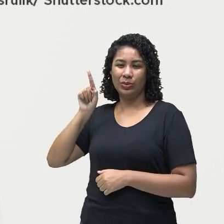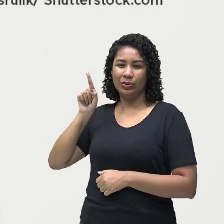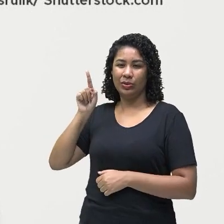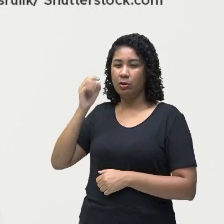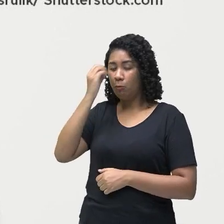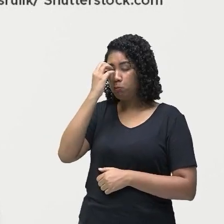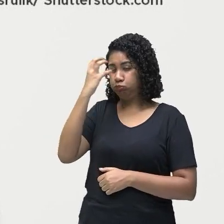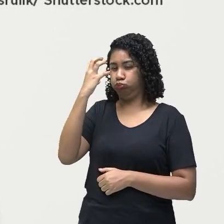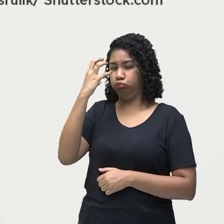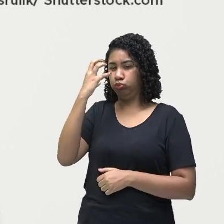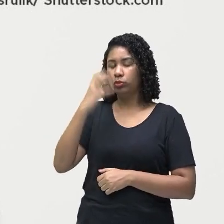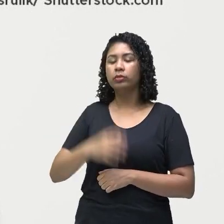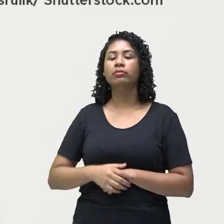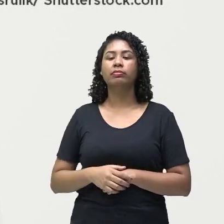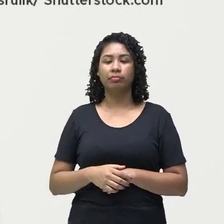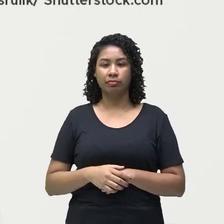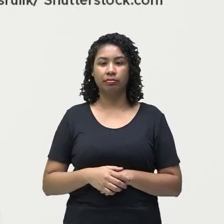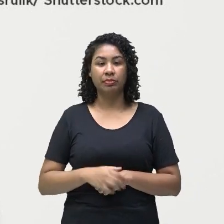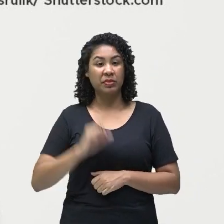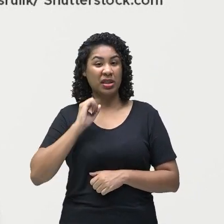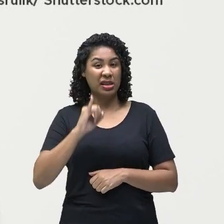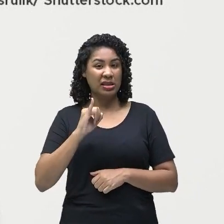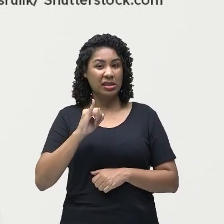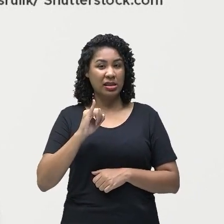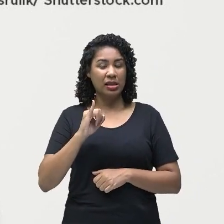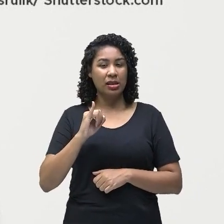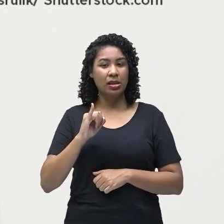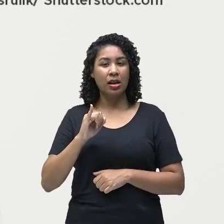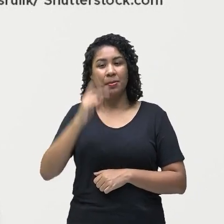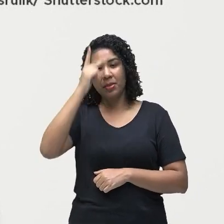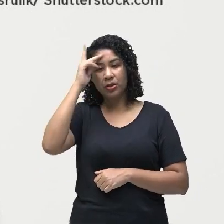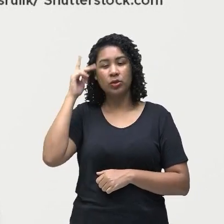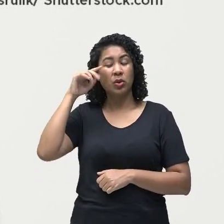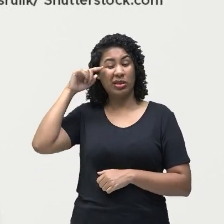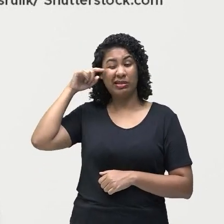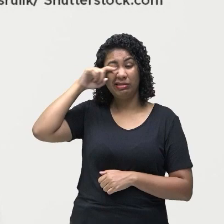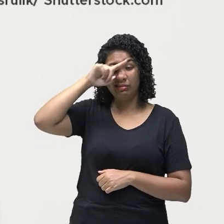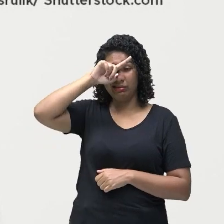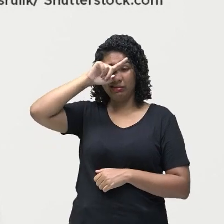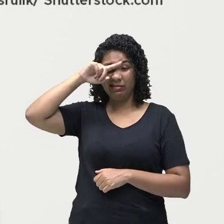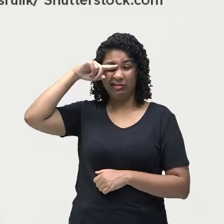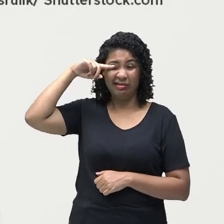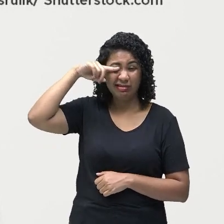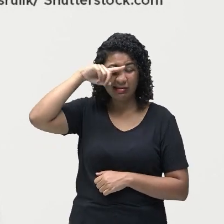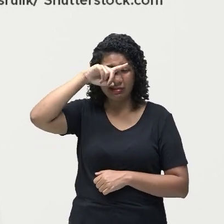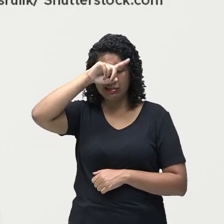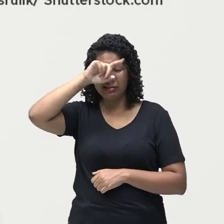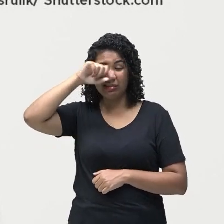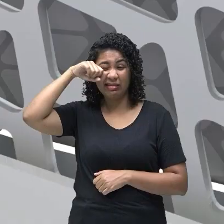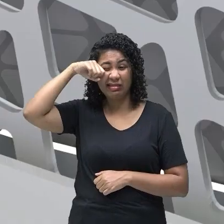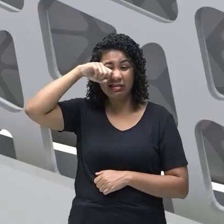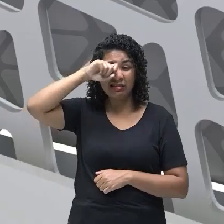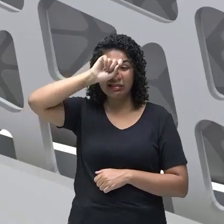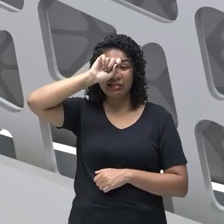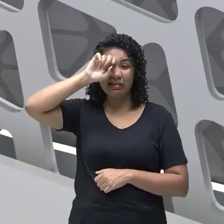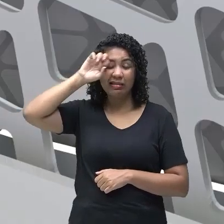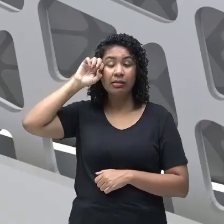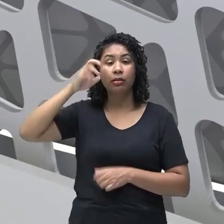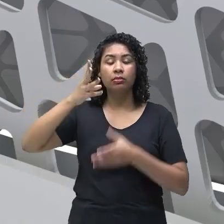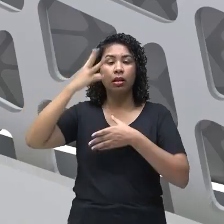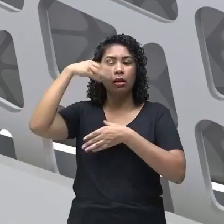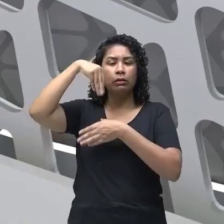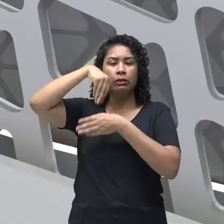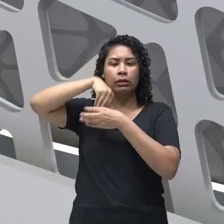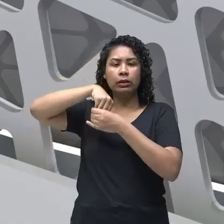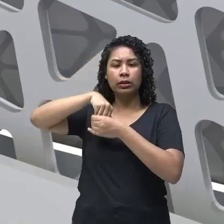causador da doença. E quando a pessoa coça, né, porque vai coçar, ele entra pela pele